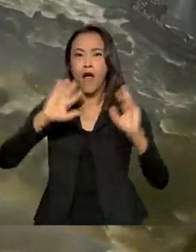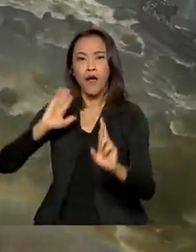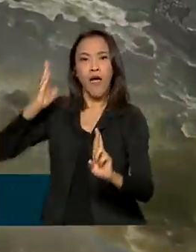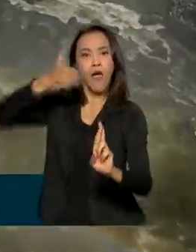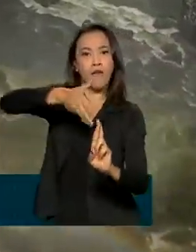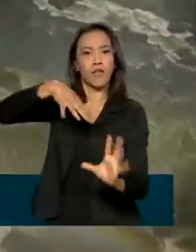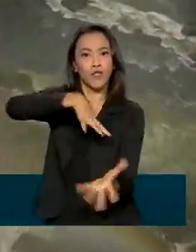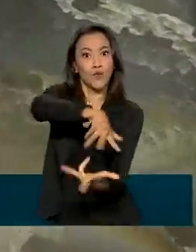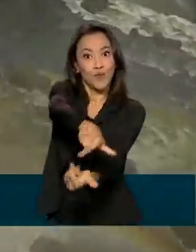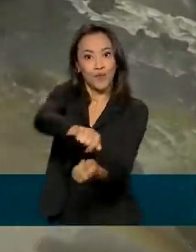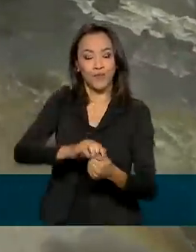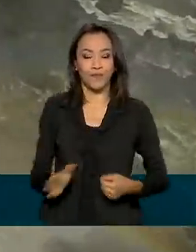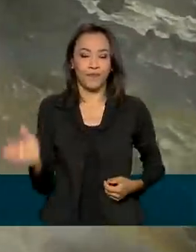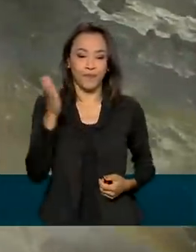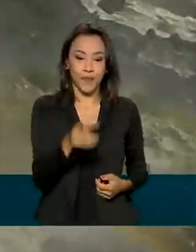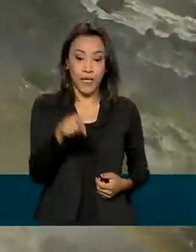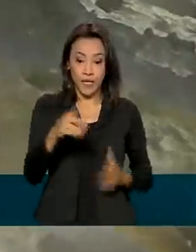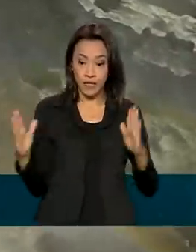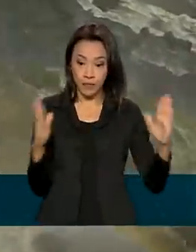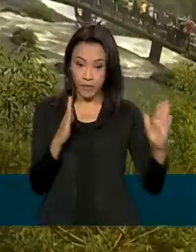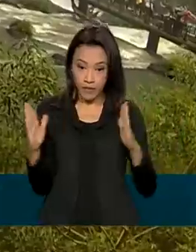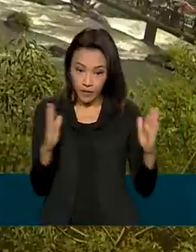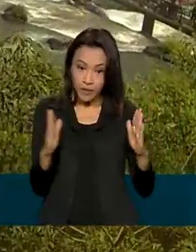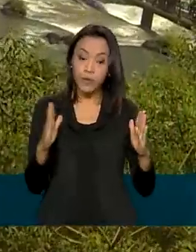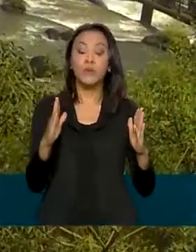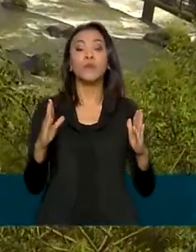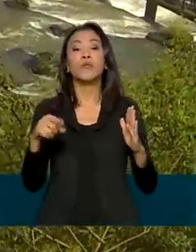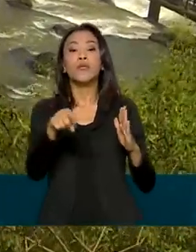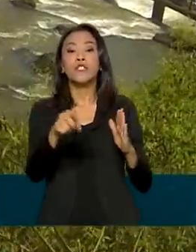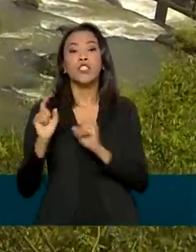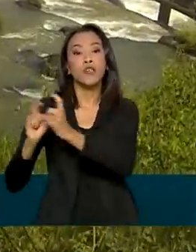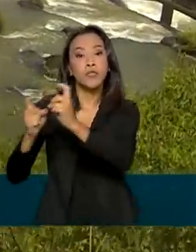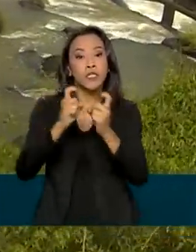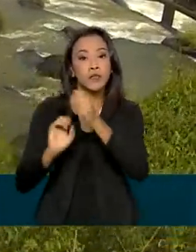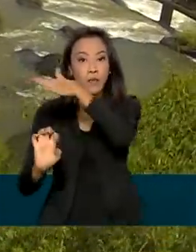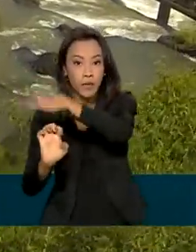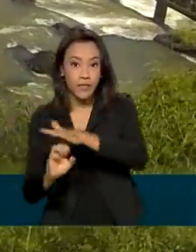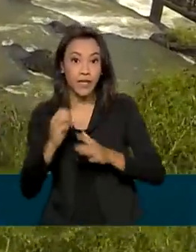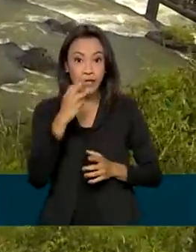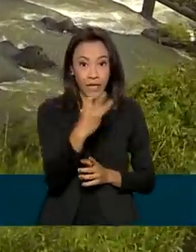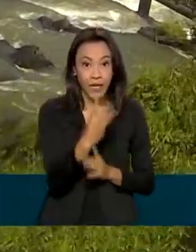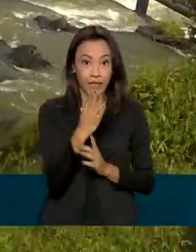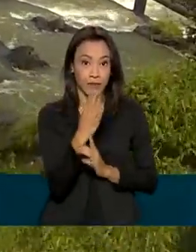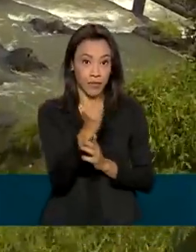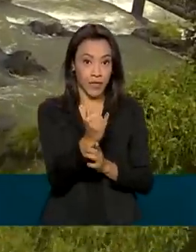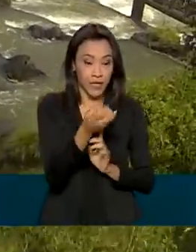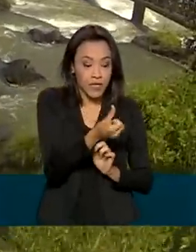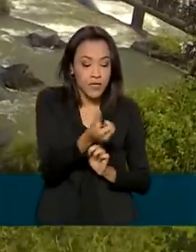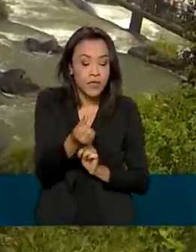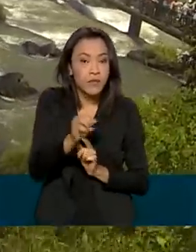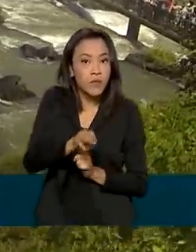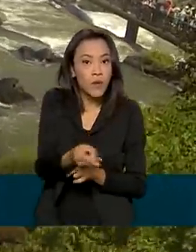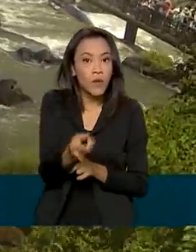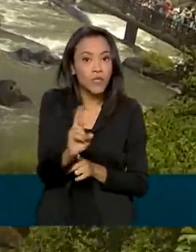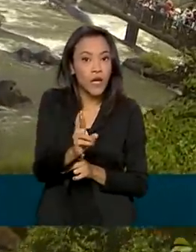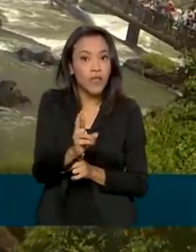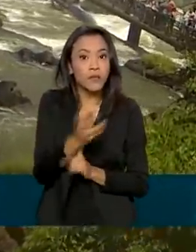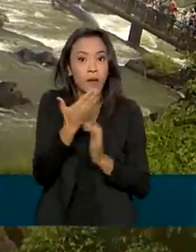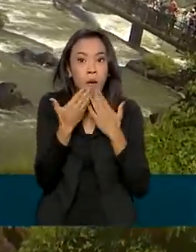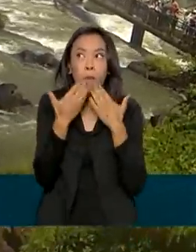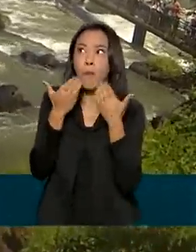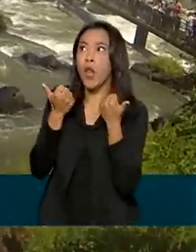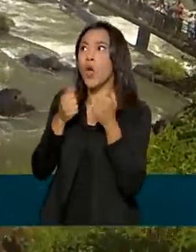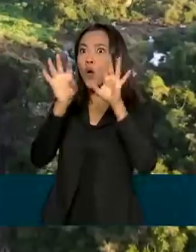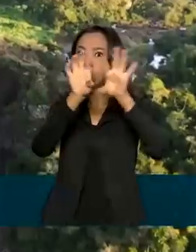Durante o período de concessão, deverão ser investidos 3 bilhões e 600 milhões de reais em melhorias